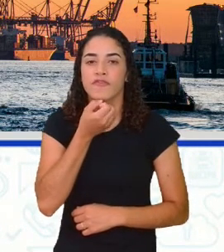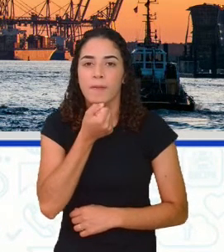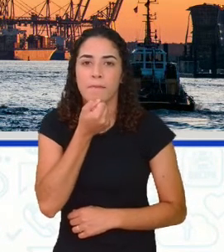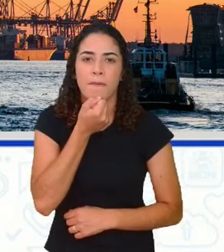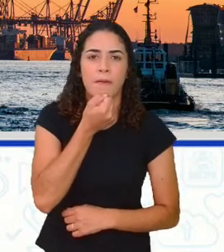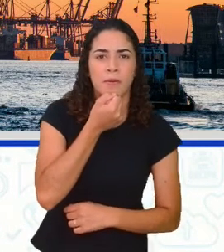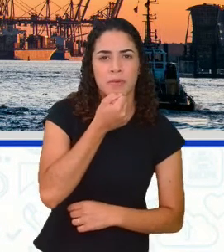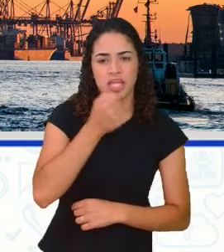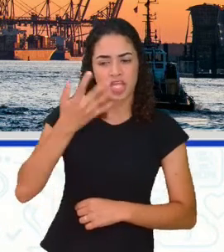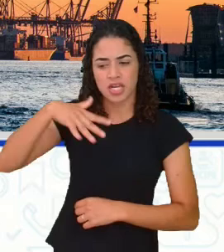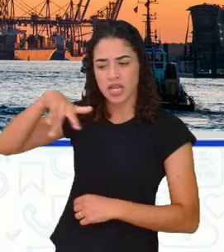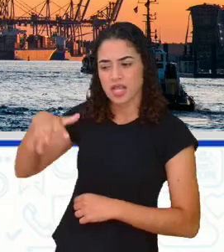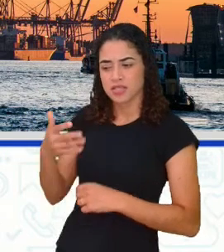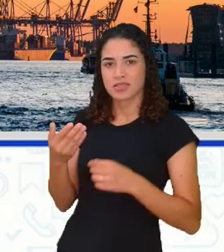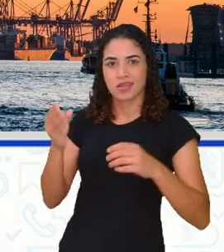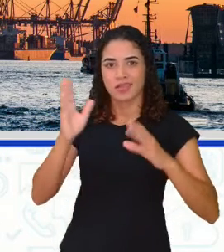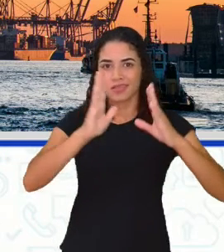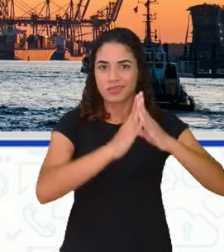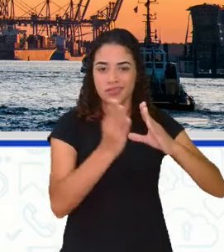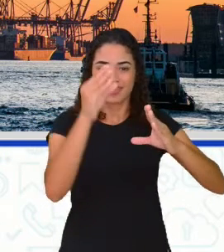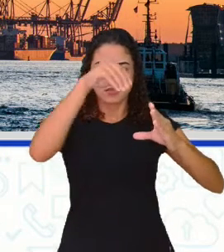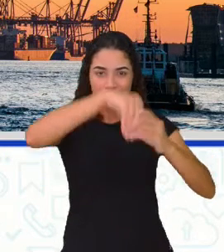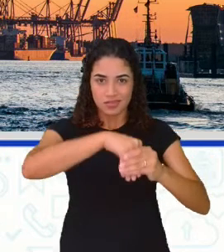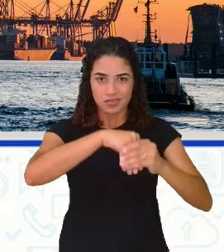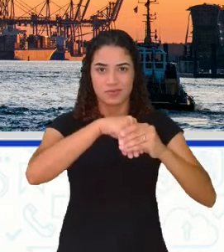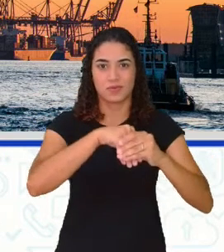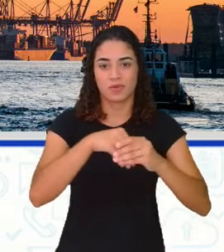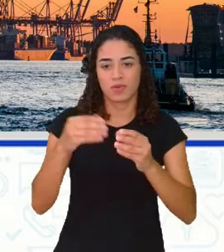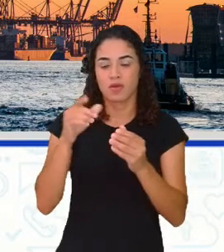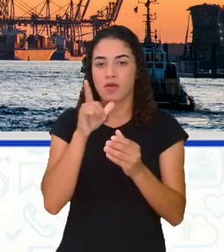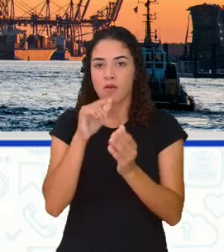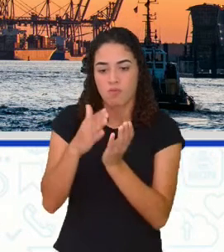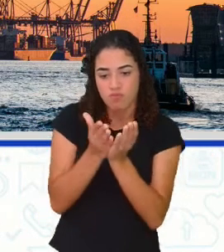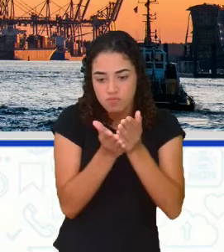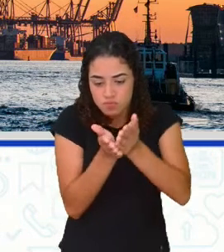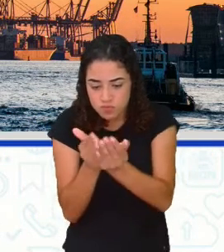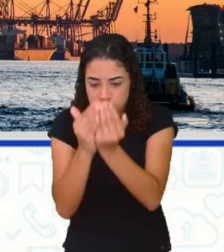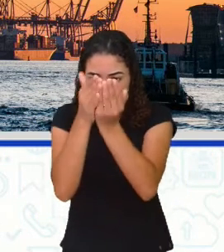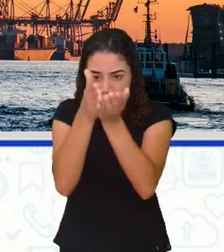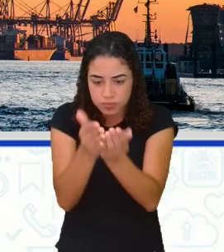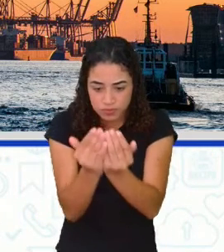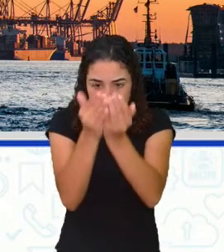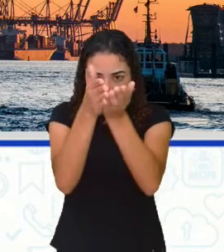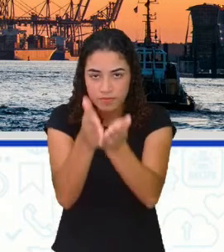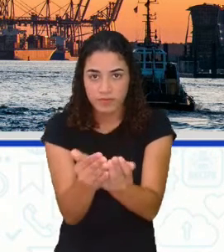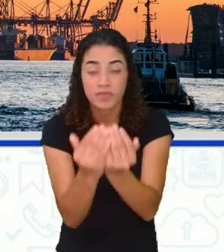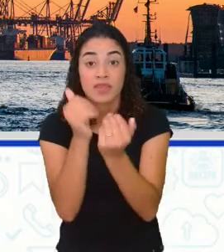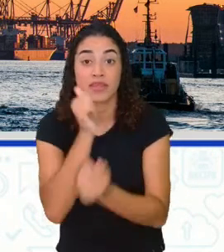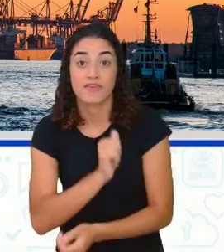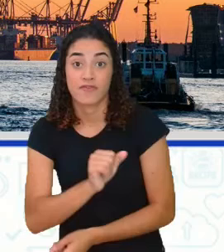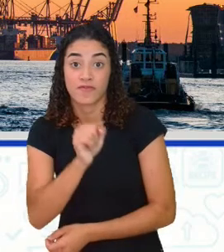nos porões do navio. Olha as reticências aí. A voz da minha avó ecoou,